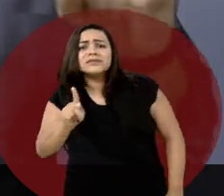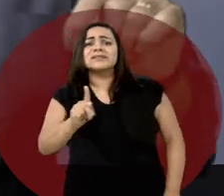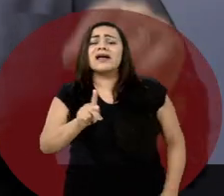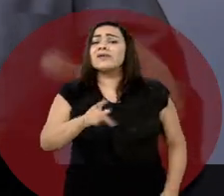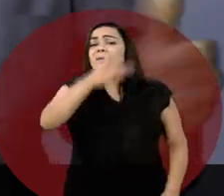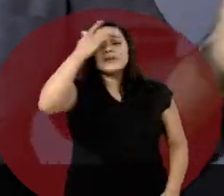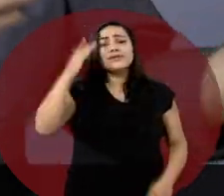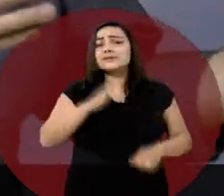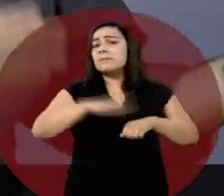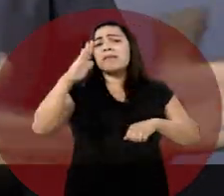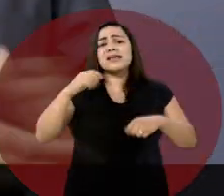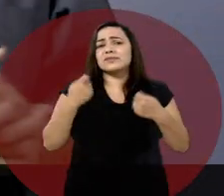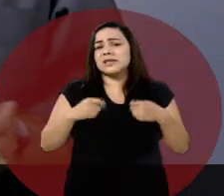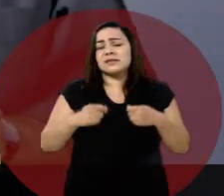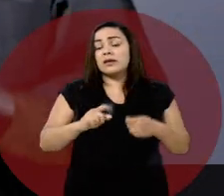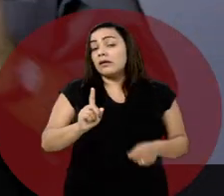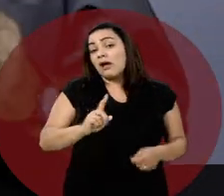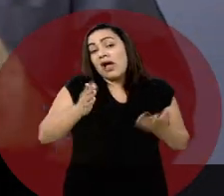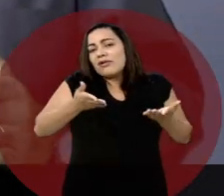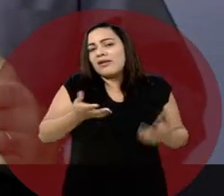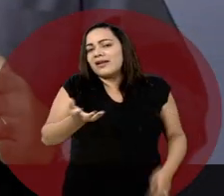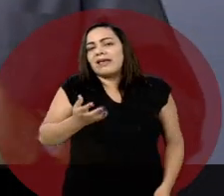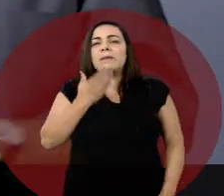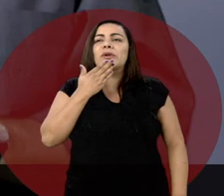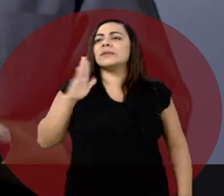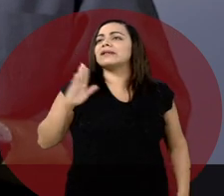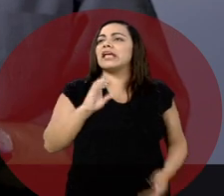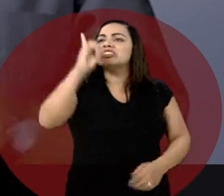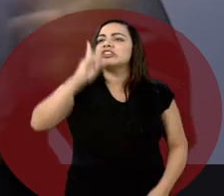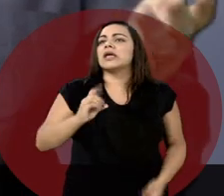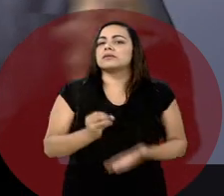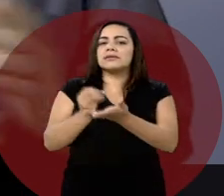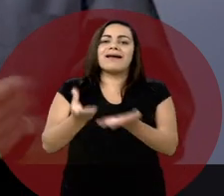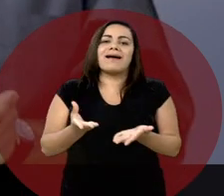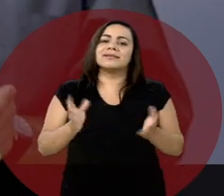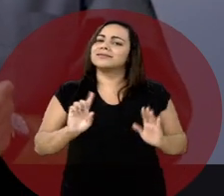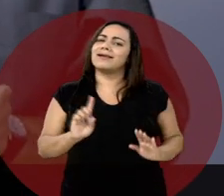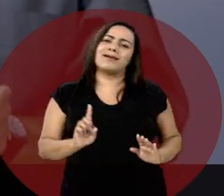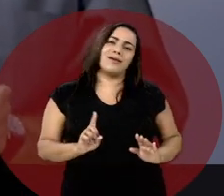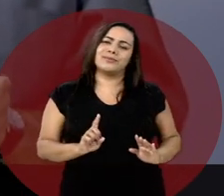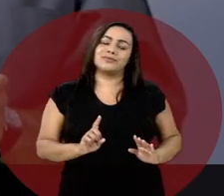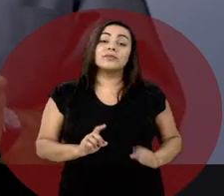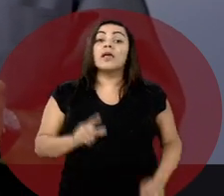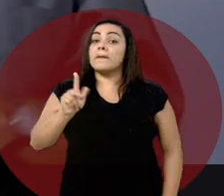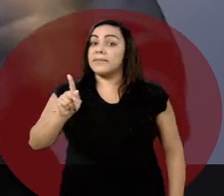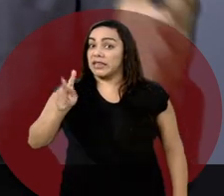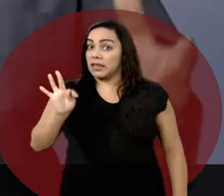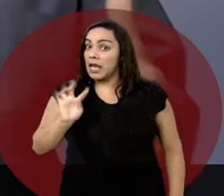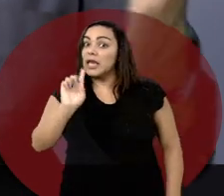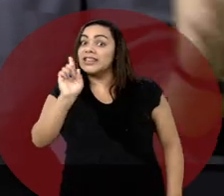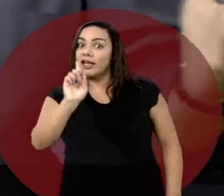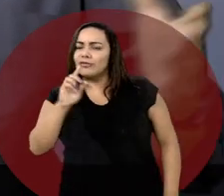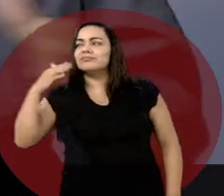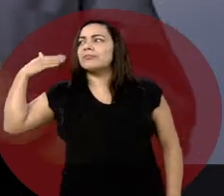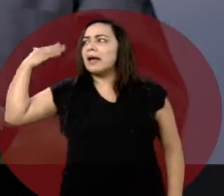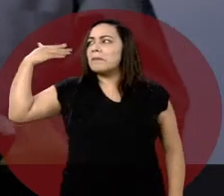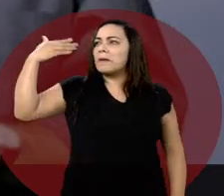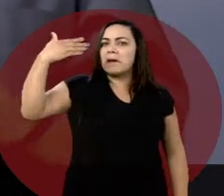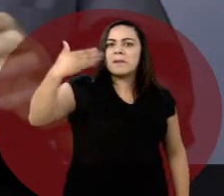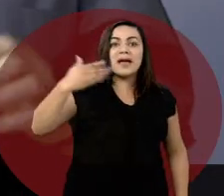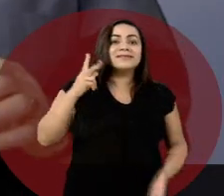daqueles que mais precisam, e não podem agora prometer os mesmos direitos que ajudaram a arrancar do povo. O PT,